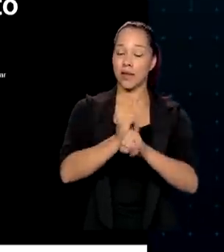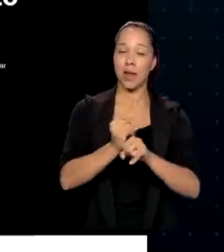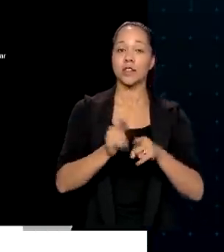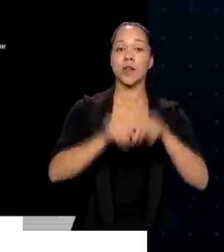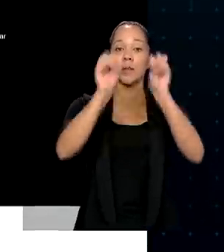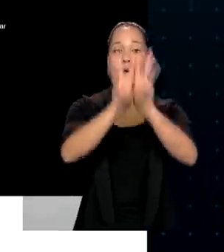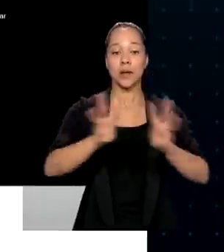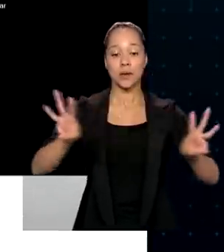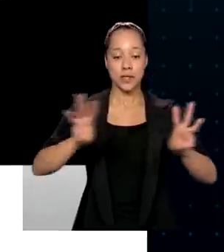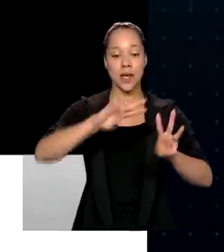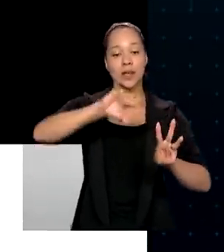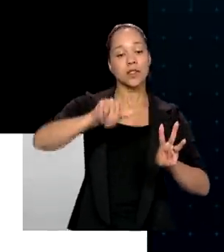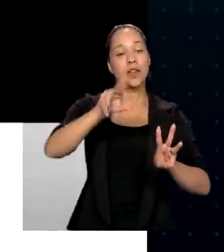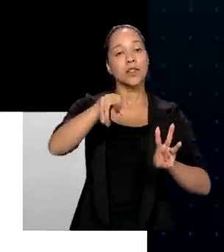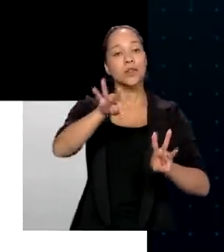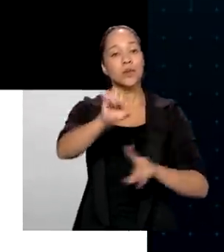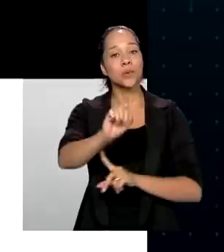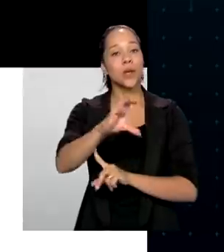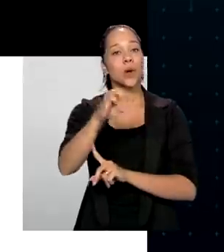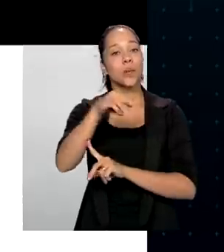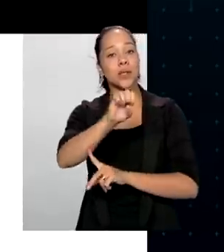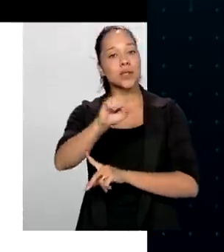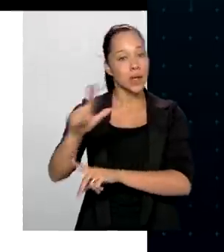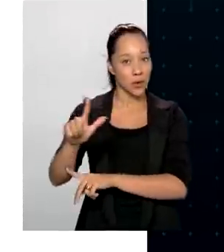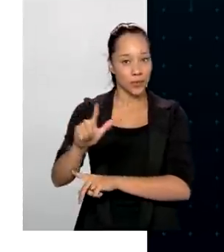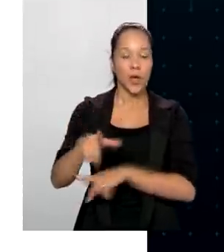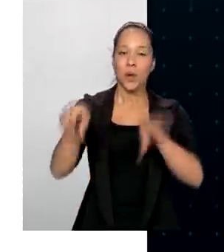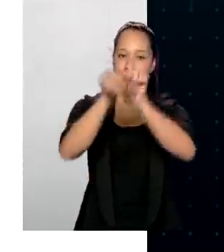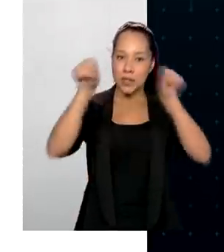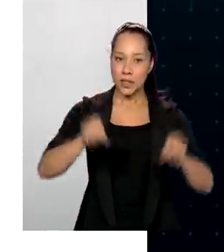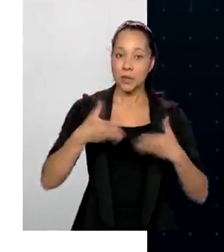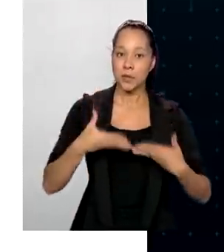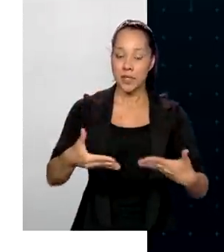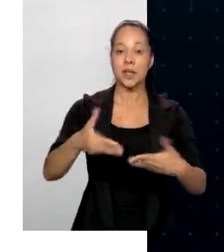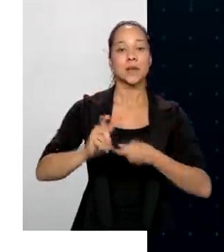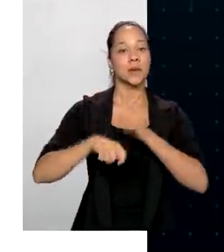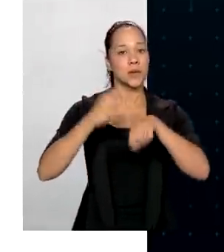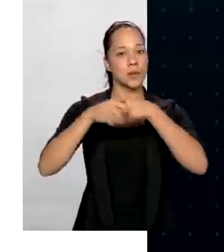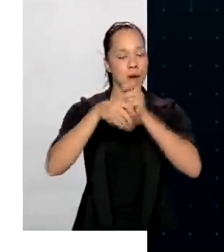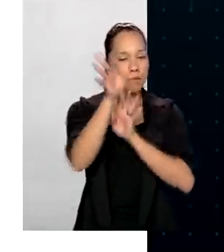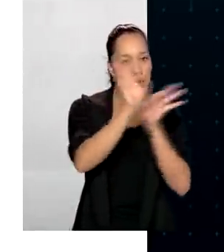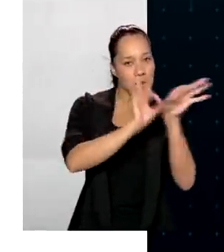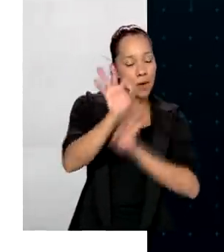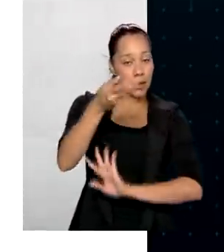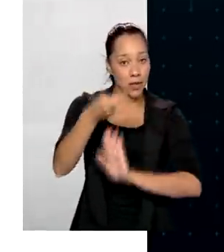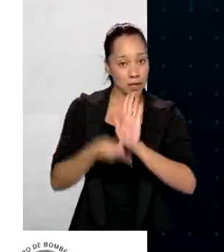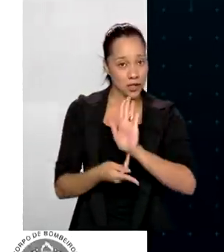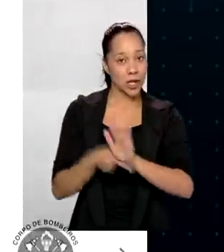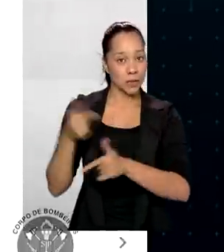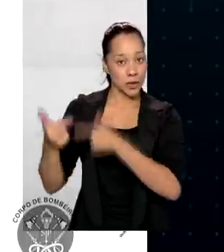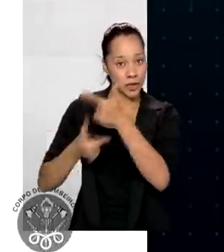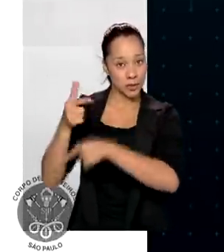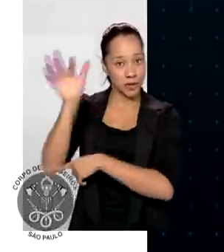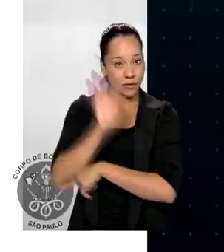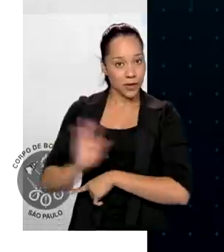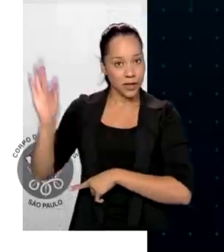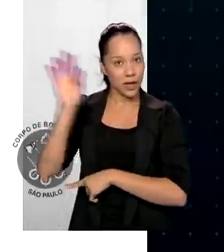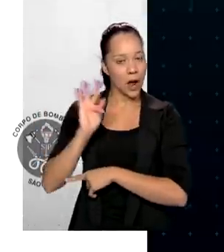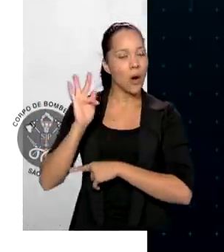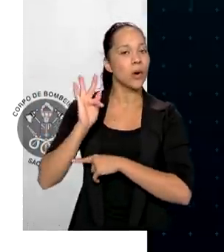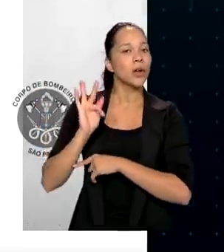site da Junta Comercial. O sistema do Ministério da Economia foi desenvolvido pelo Serviço Federal de